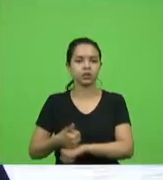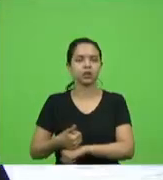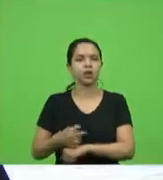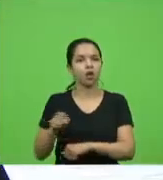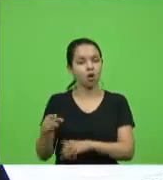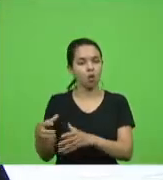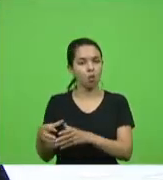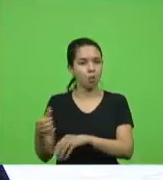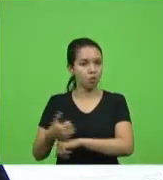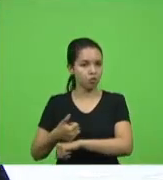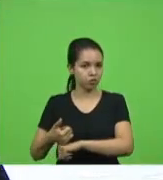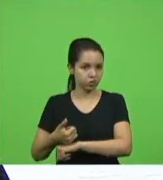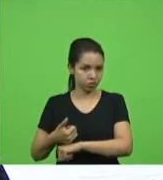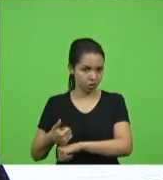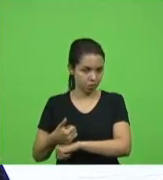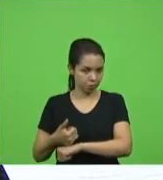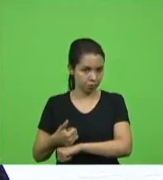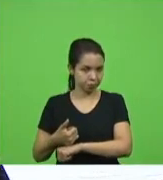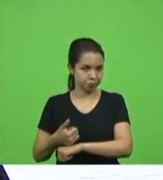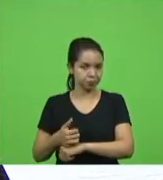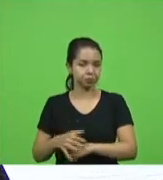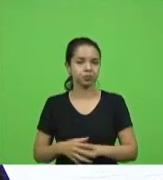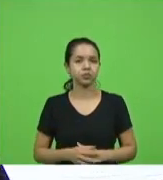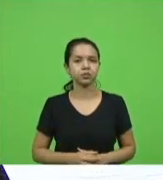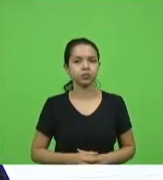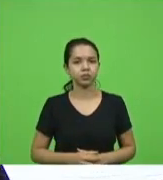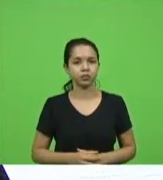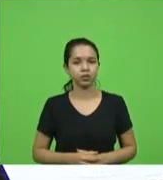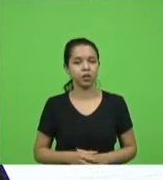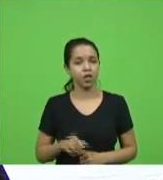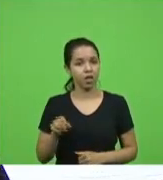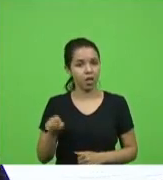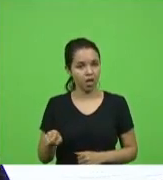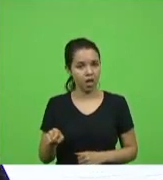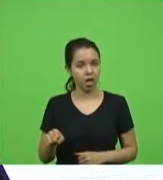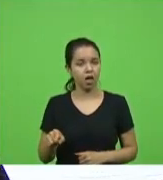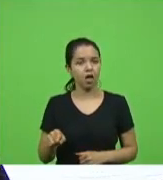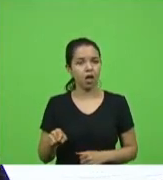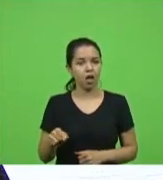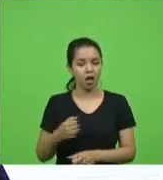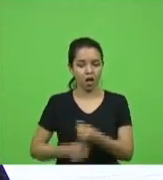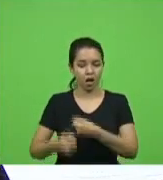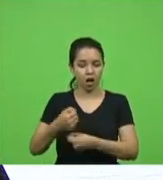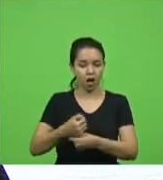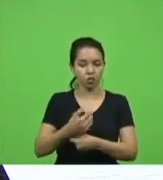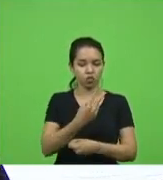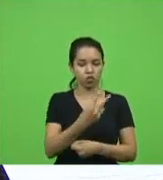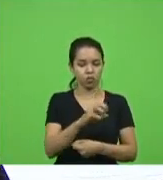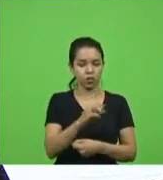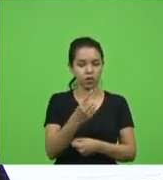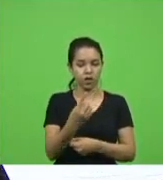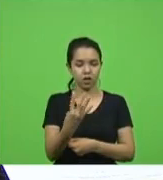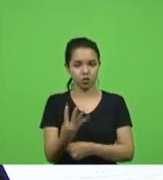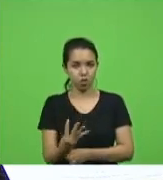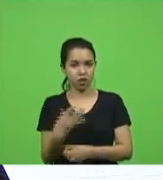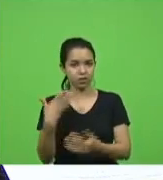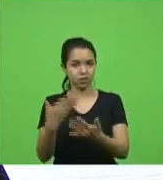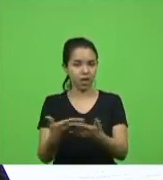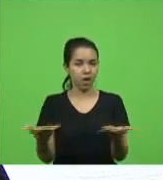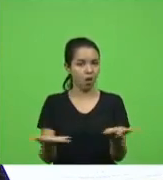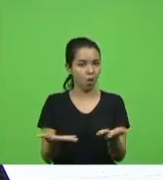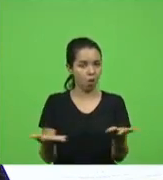profissional que se sustenta desde 2014 sem uma única